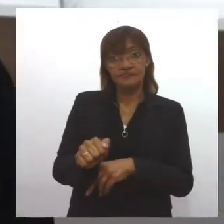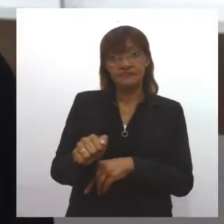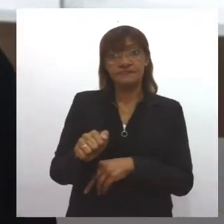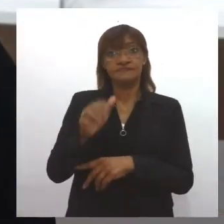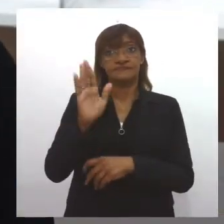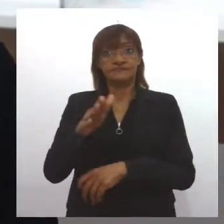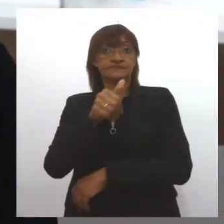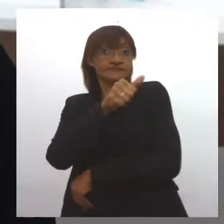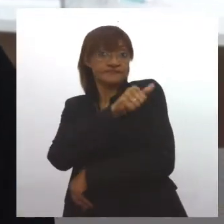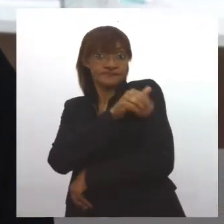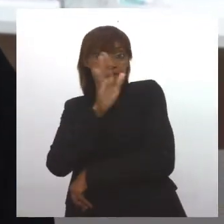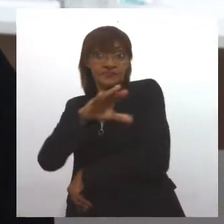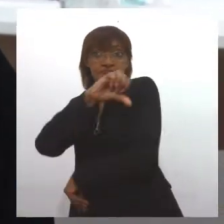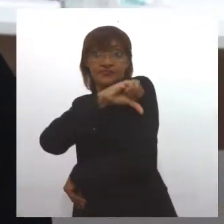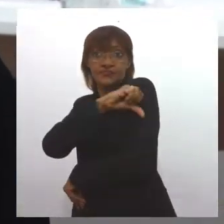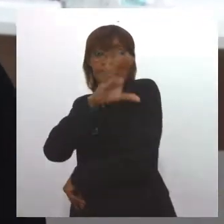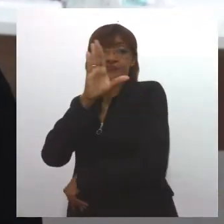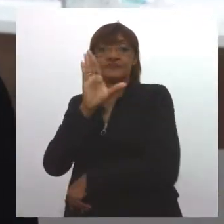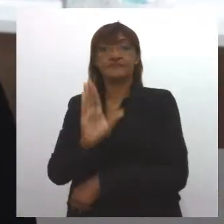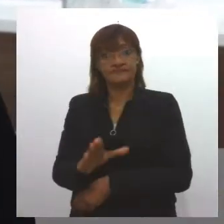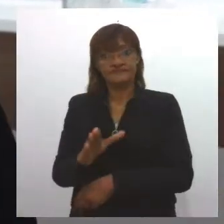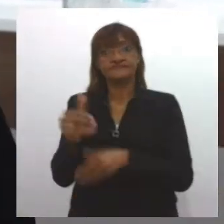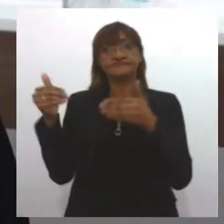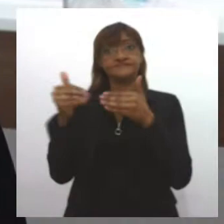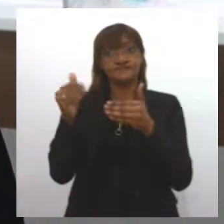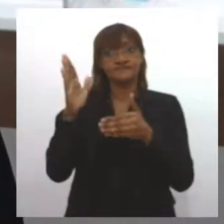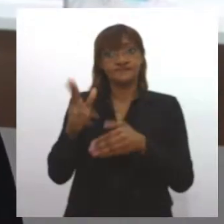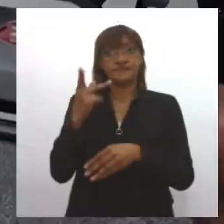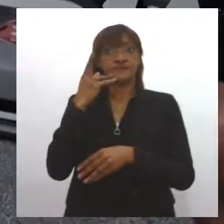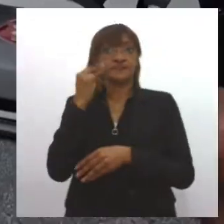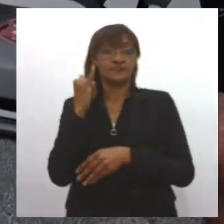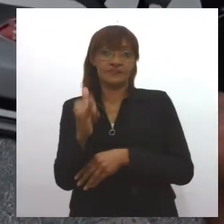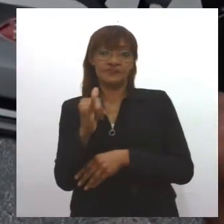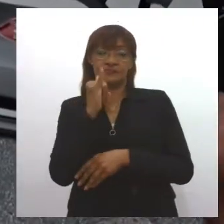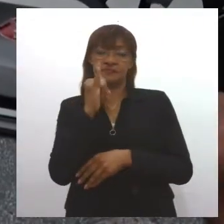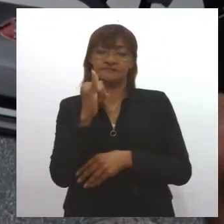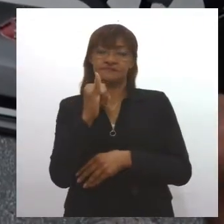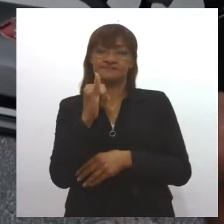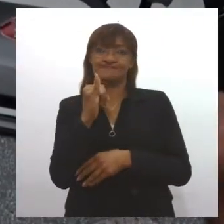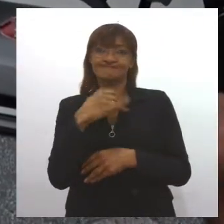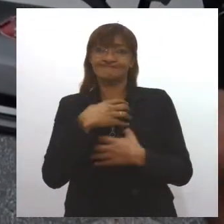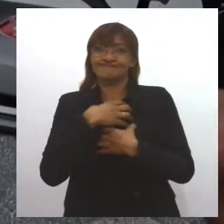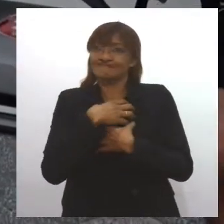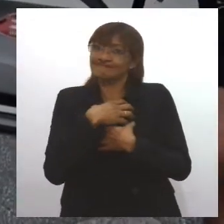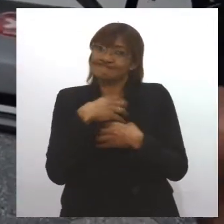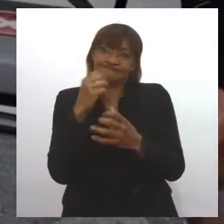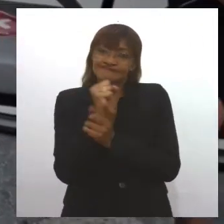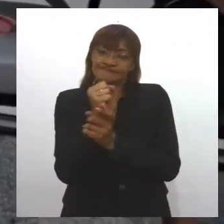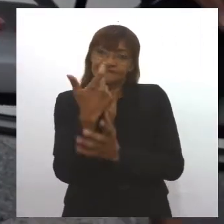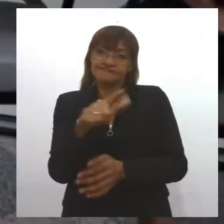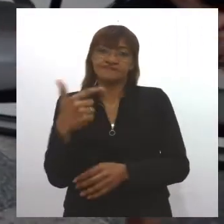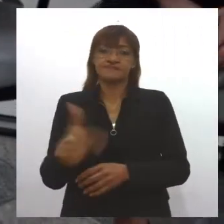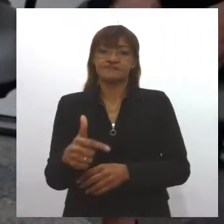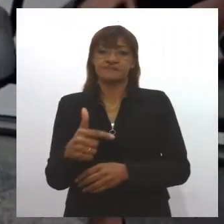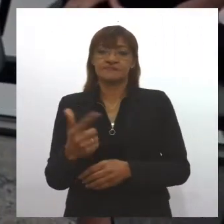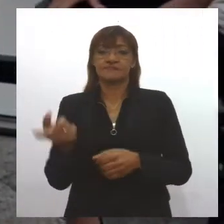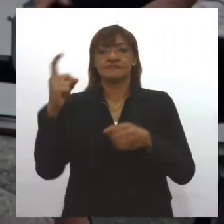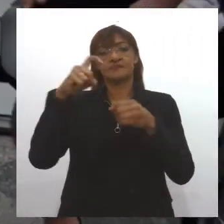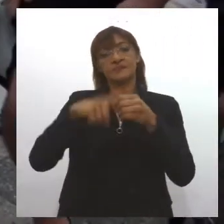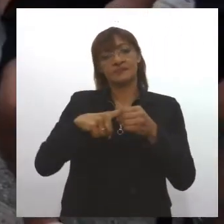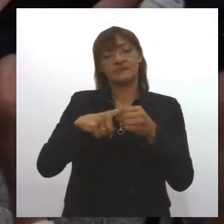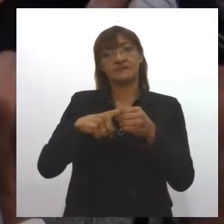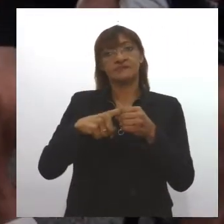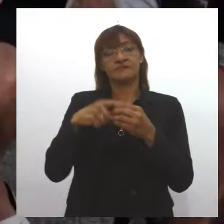aluna do nono ano, concorda com o pai e diz não se sentir segura o suficiente para voltar